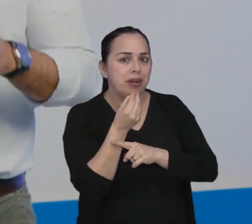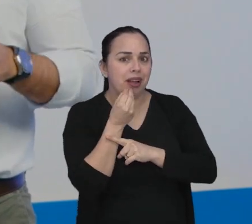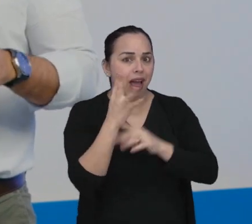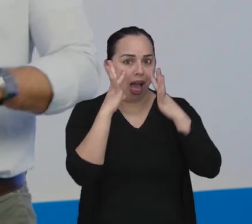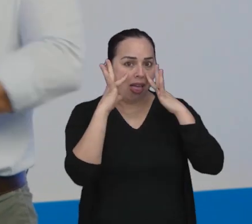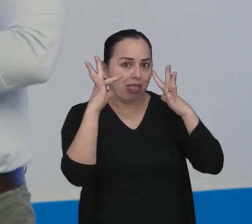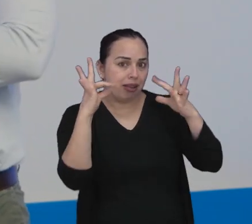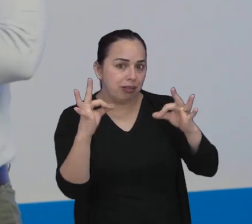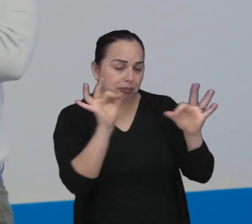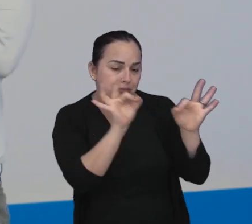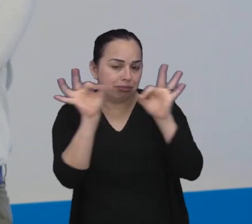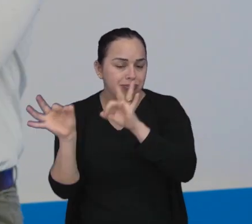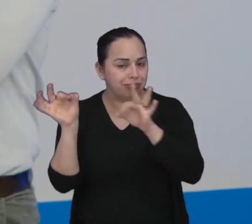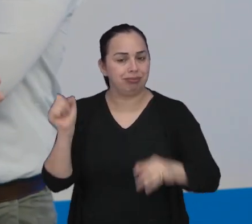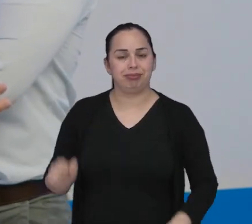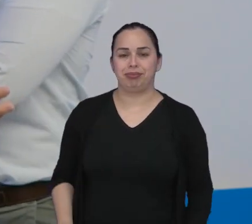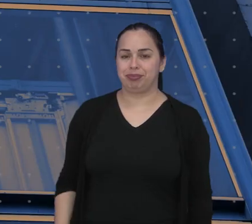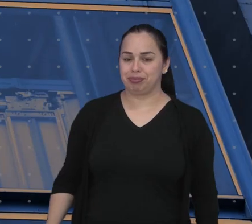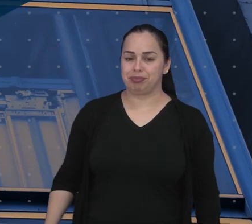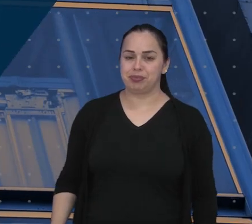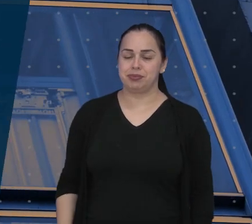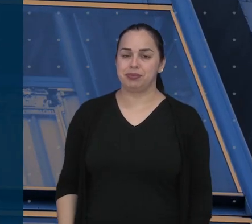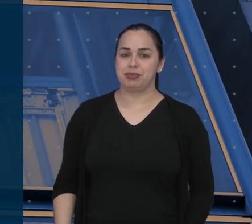busca de uma oportunidade, fica de olho.